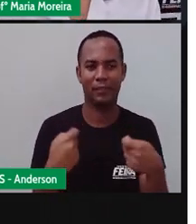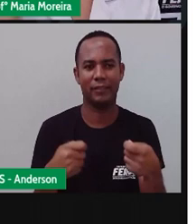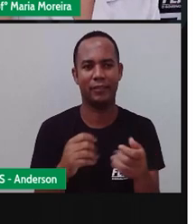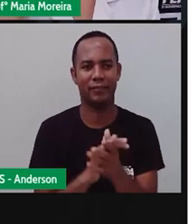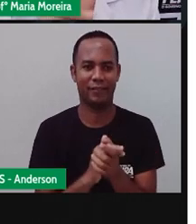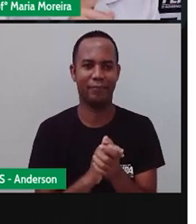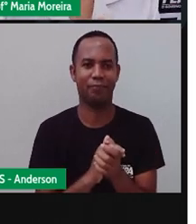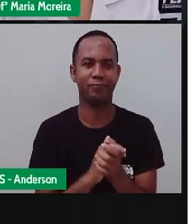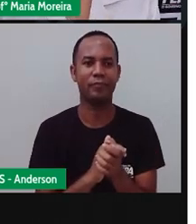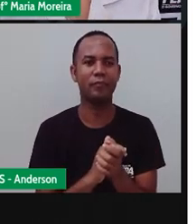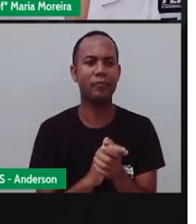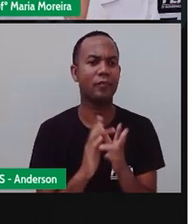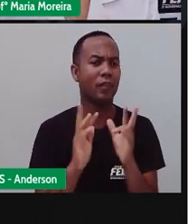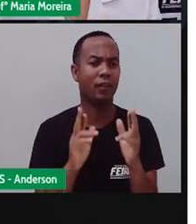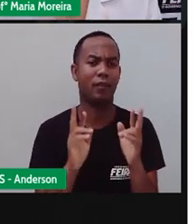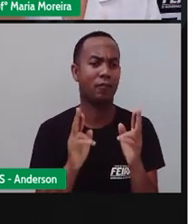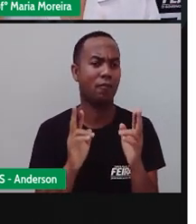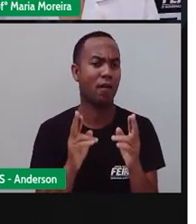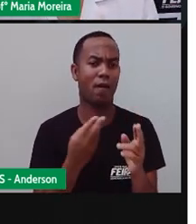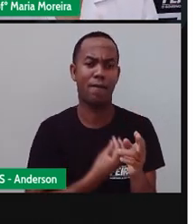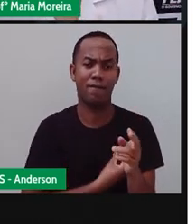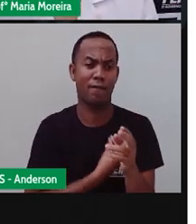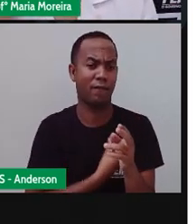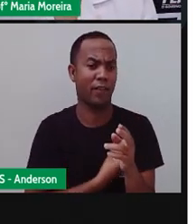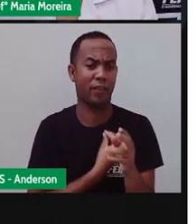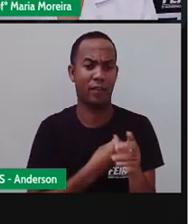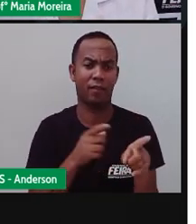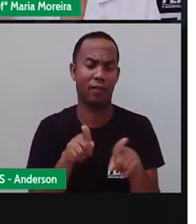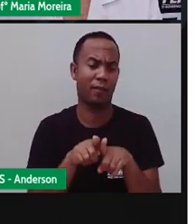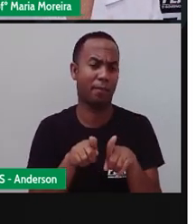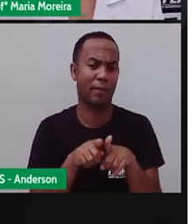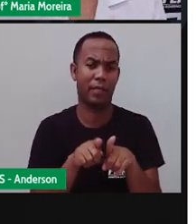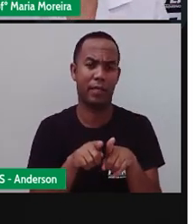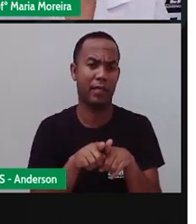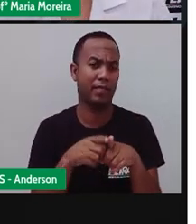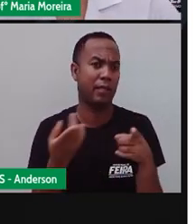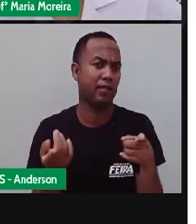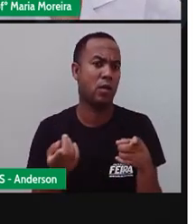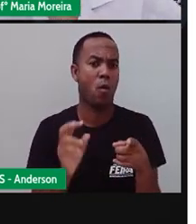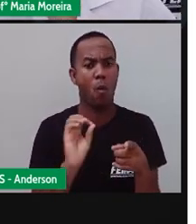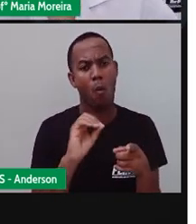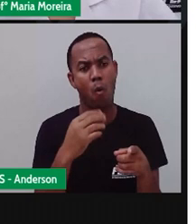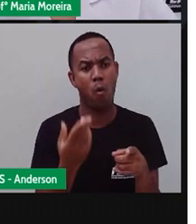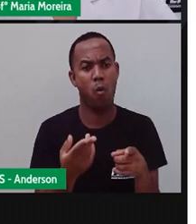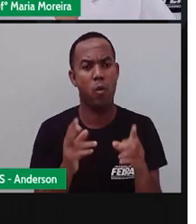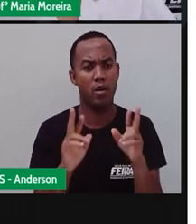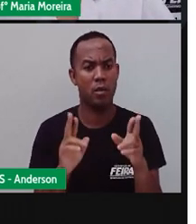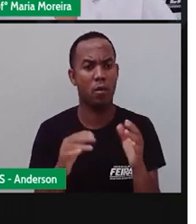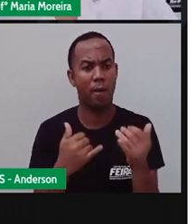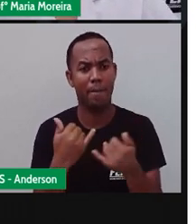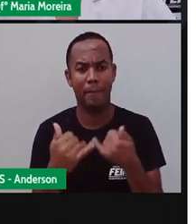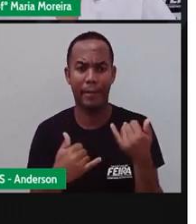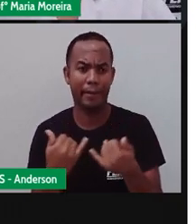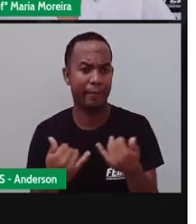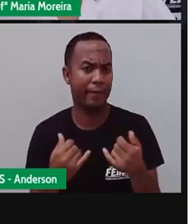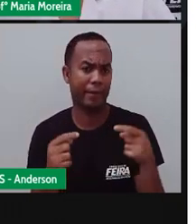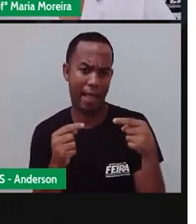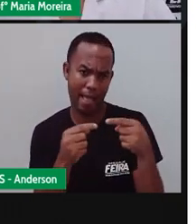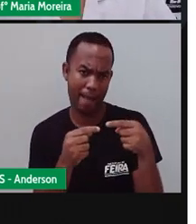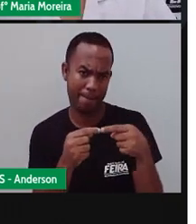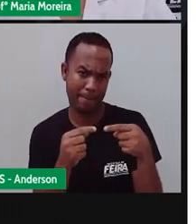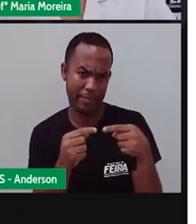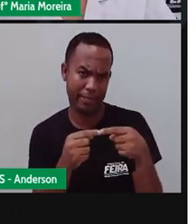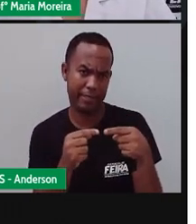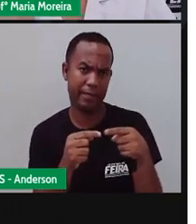ou a realidade fictícia, que são o quê? As realidades de novela, de filme, de jogos. Tá? Bom, isso significa